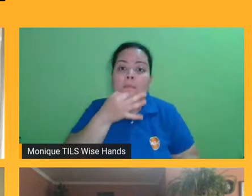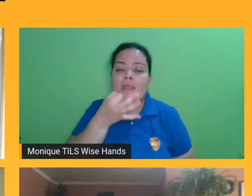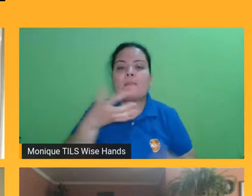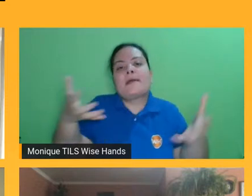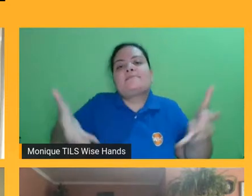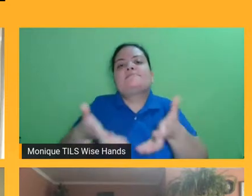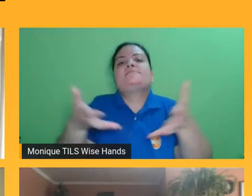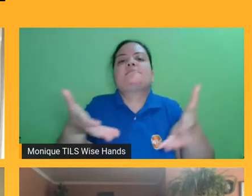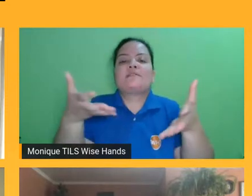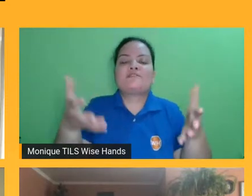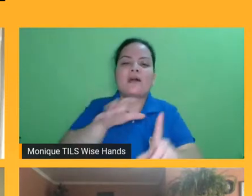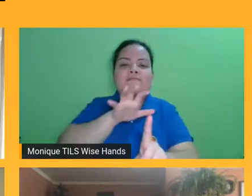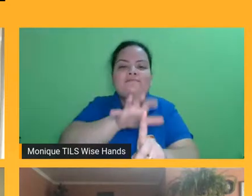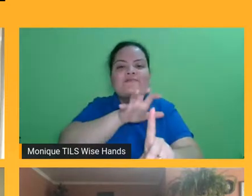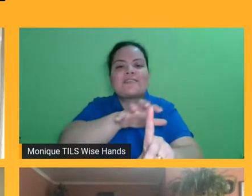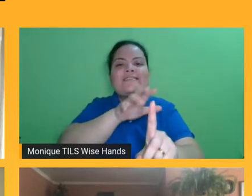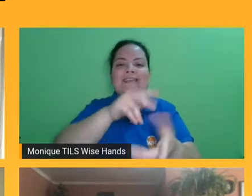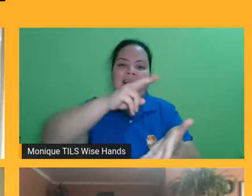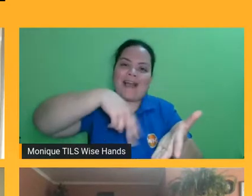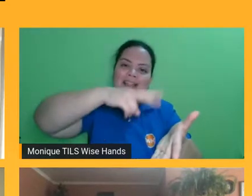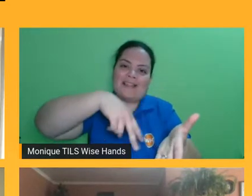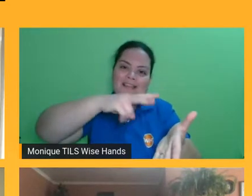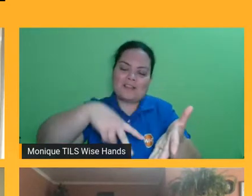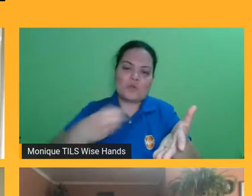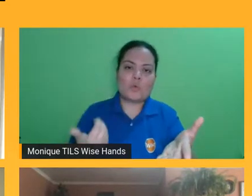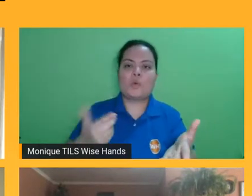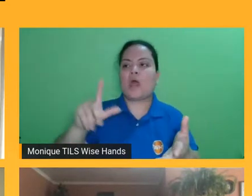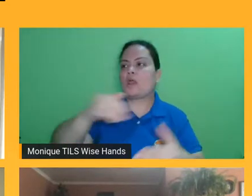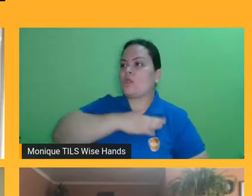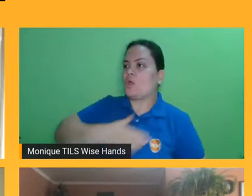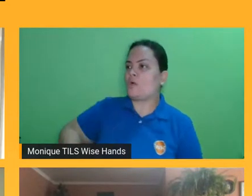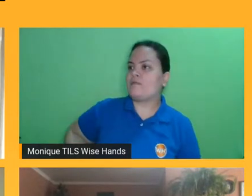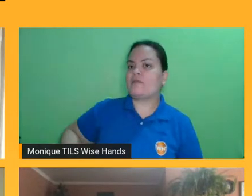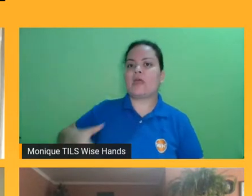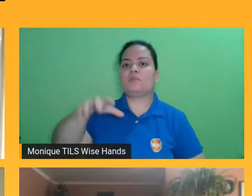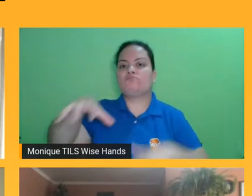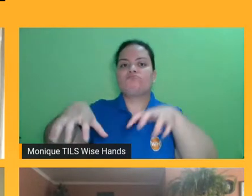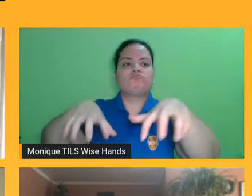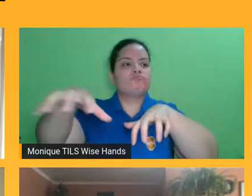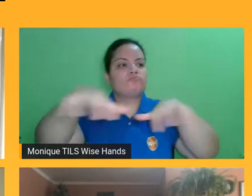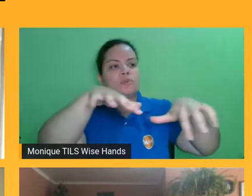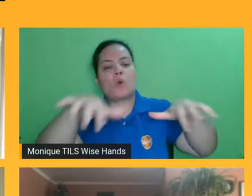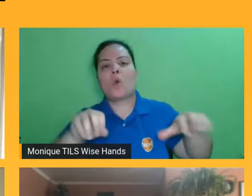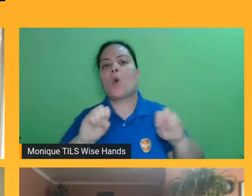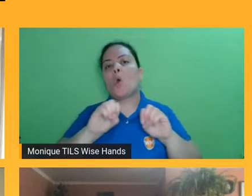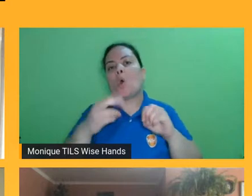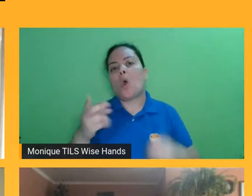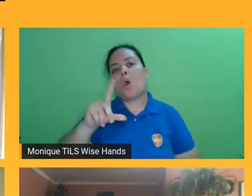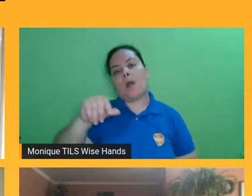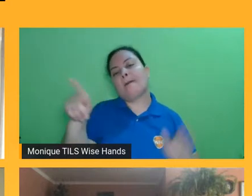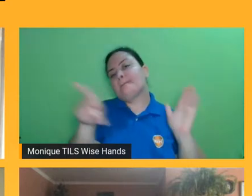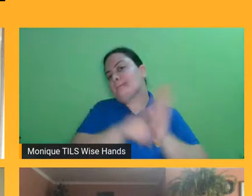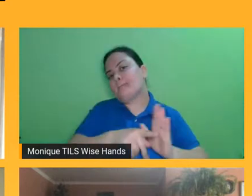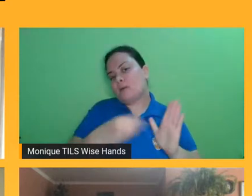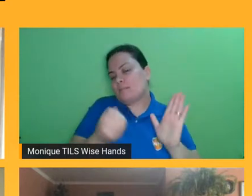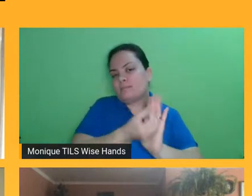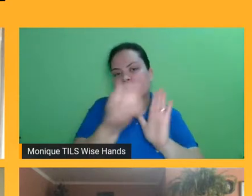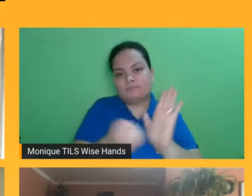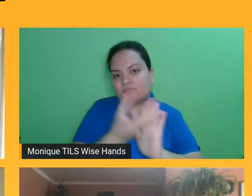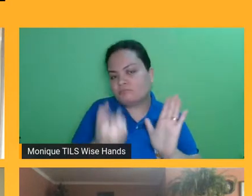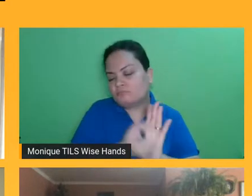leitura deveriam ir por esse caminho? Ou a gente precisa pensar mais realmente na distribuição, na questão das bibliotecas?